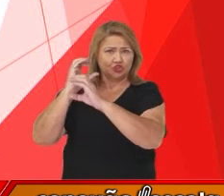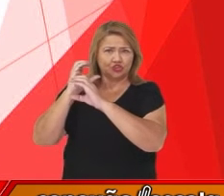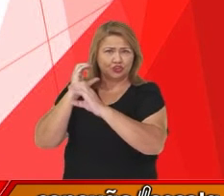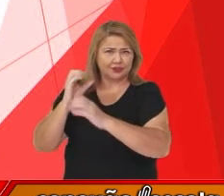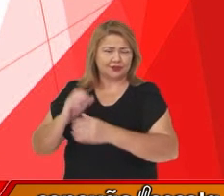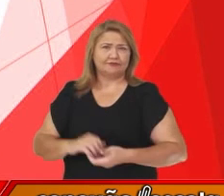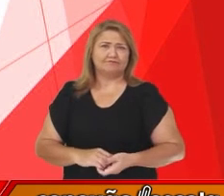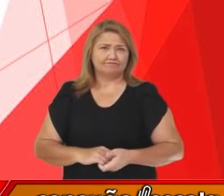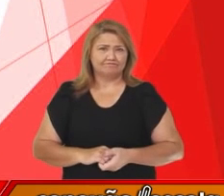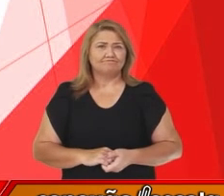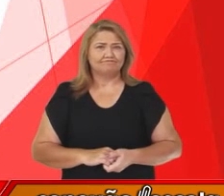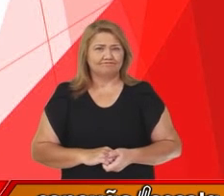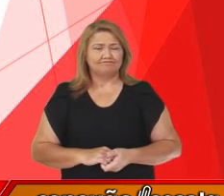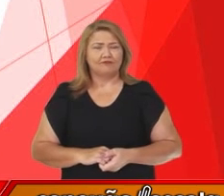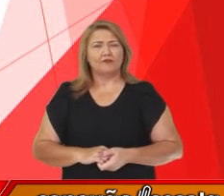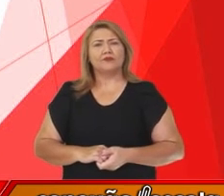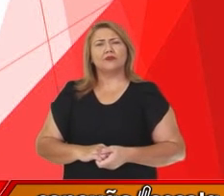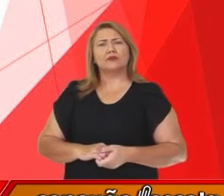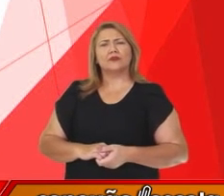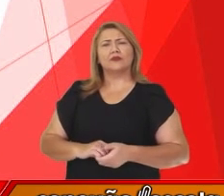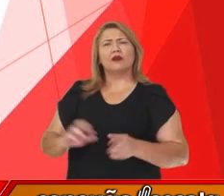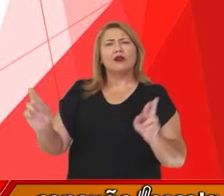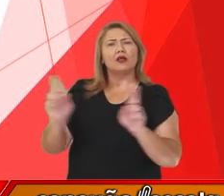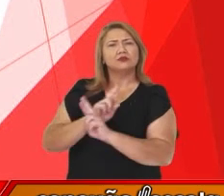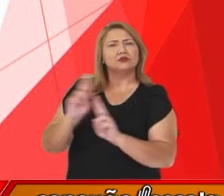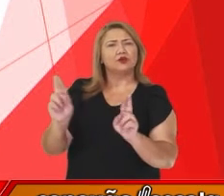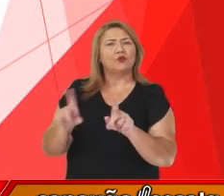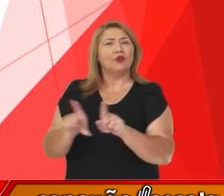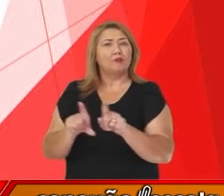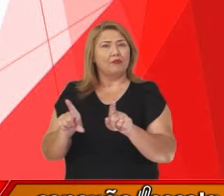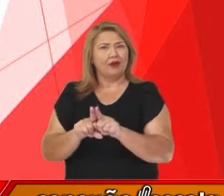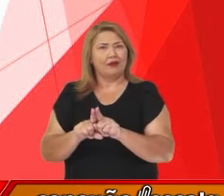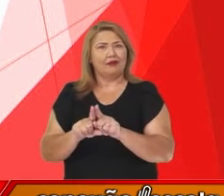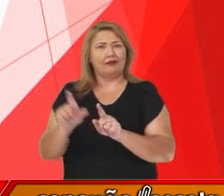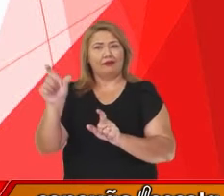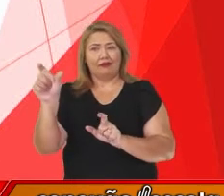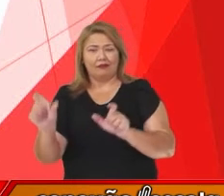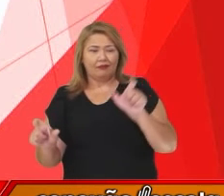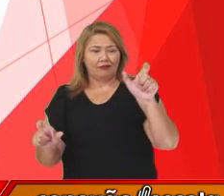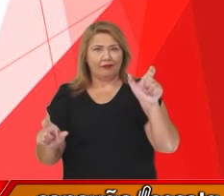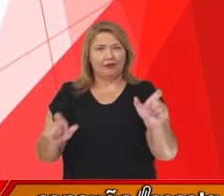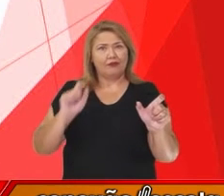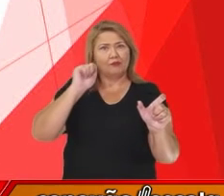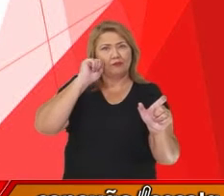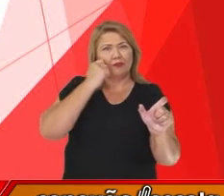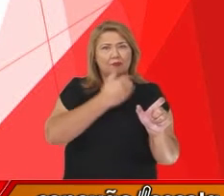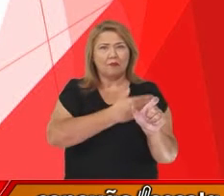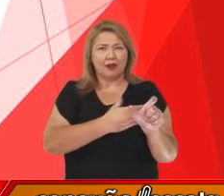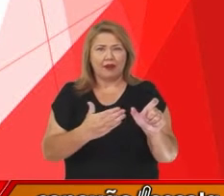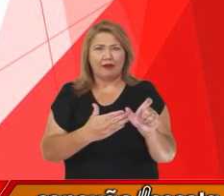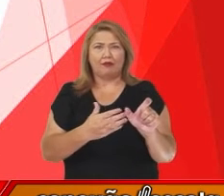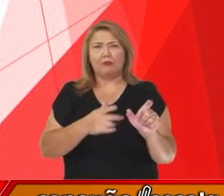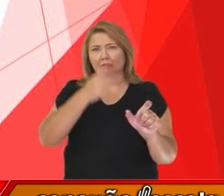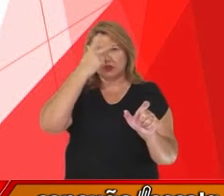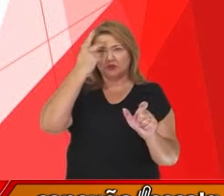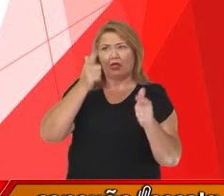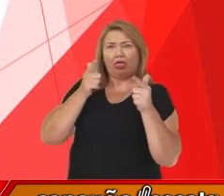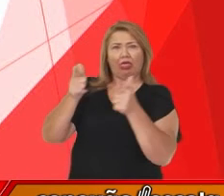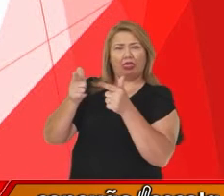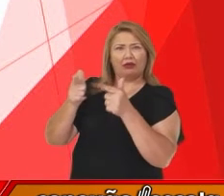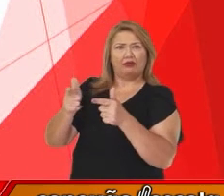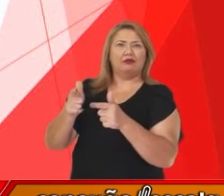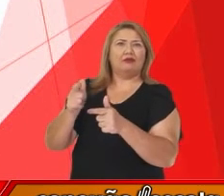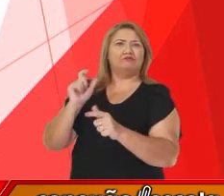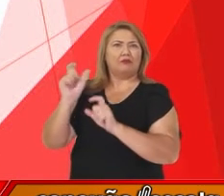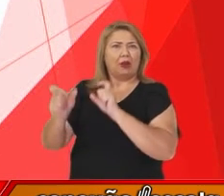Os relacionamentos interraciais também são muito criticados. Se exercem